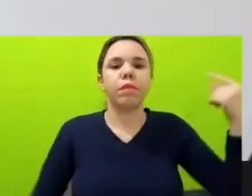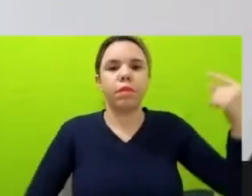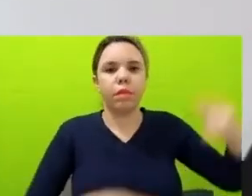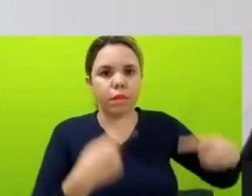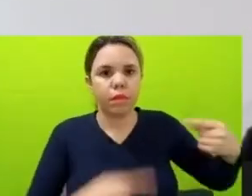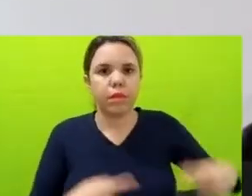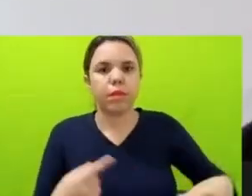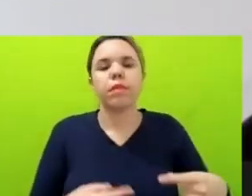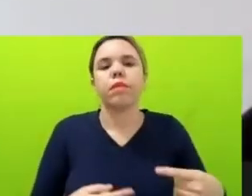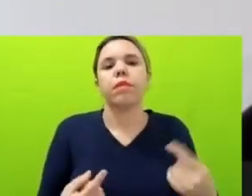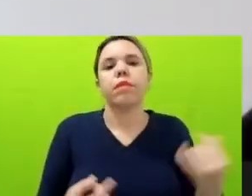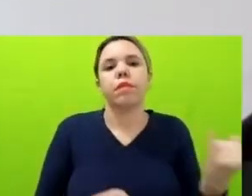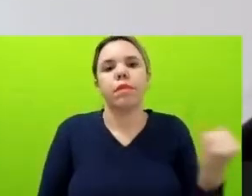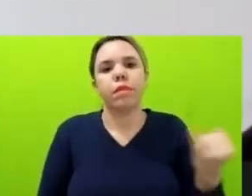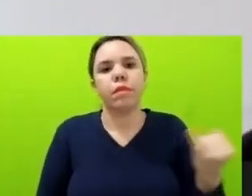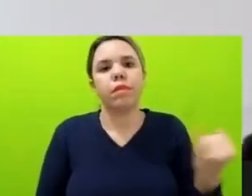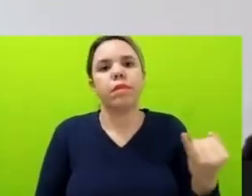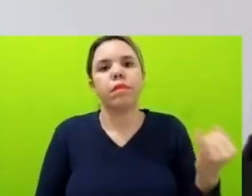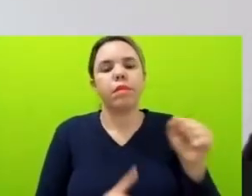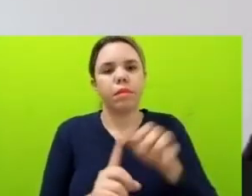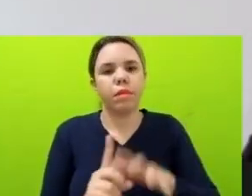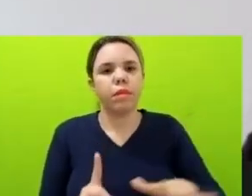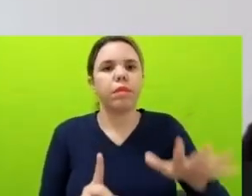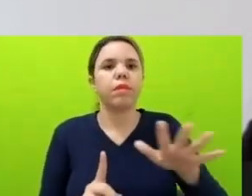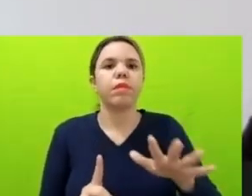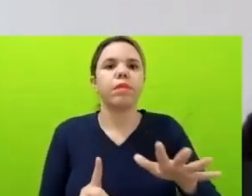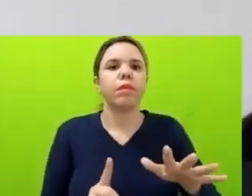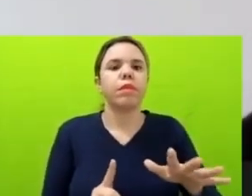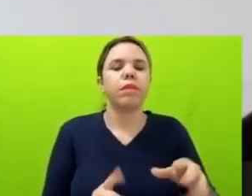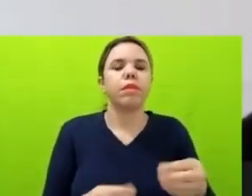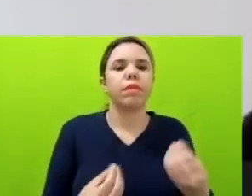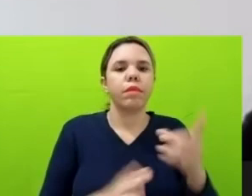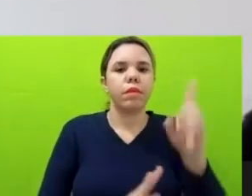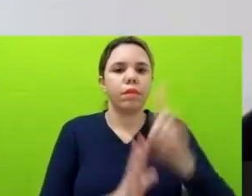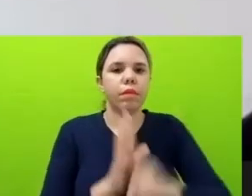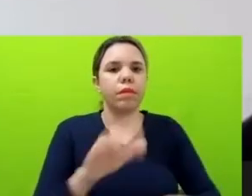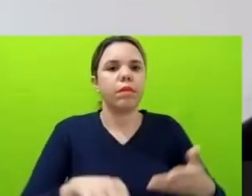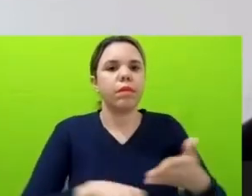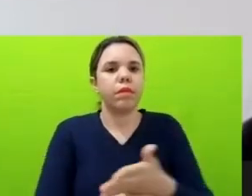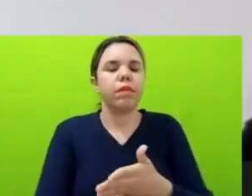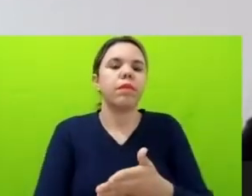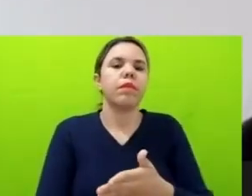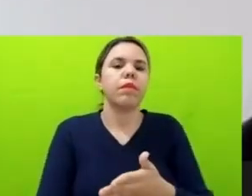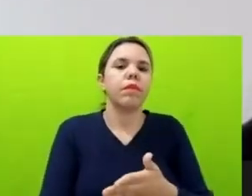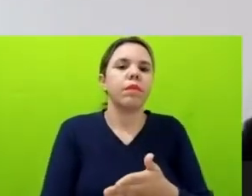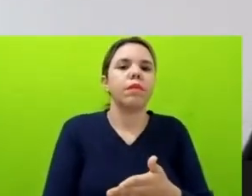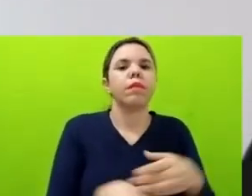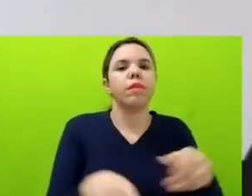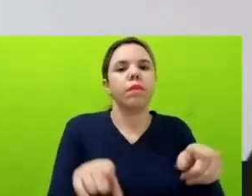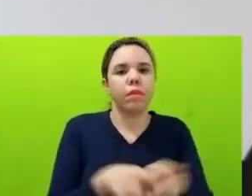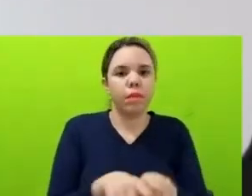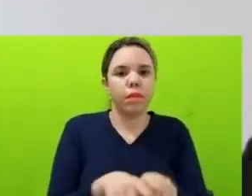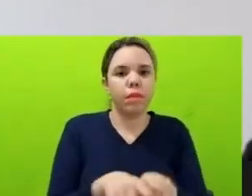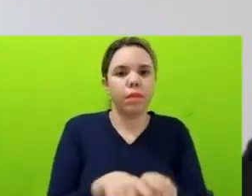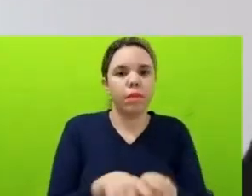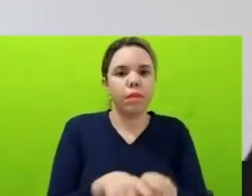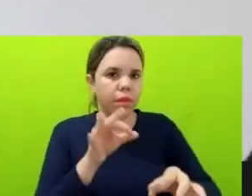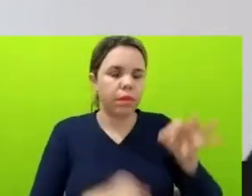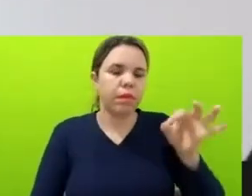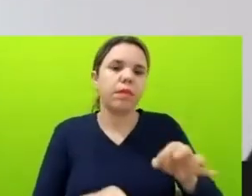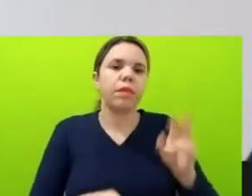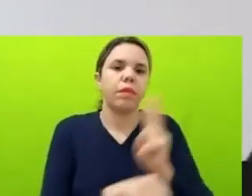socioambiental, né, seja para o direito de acesso à informação, mas também de acesso à justiça, à proteção, né, desses